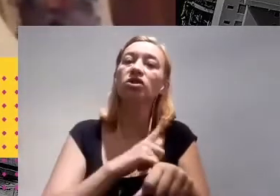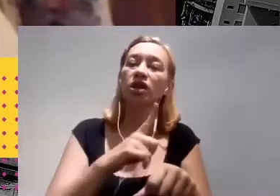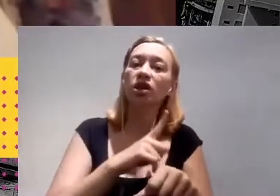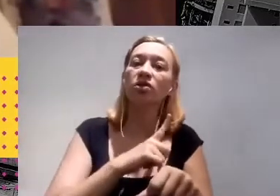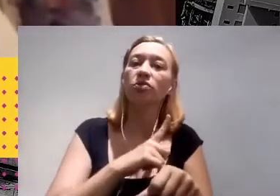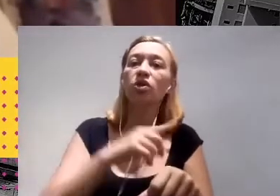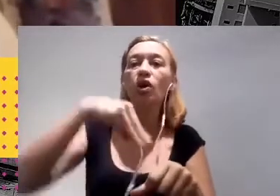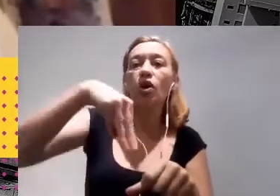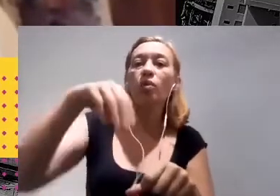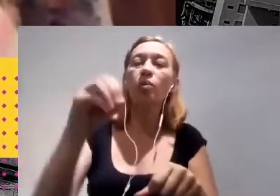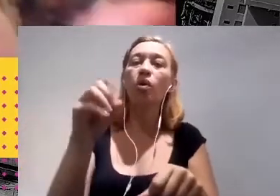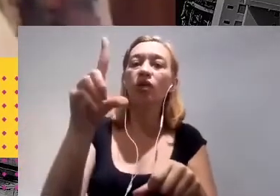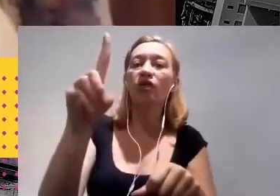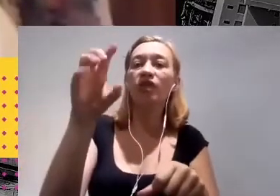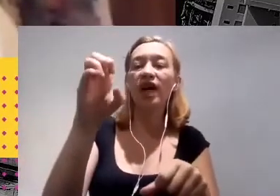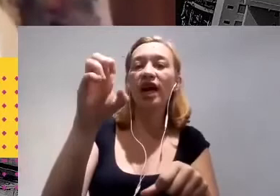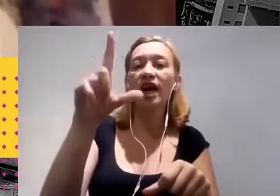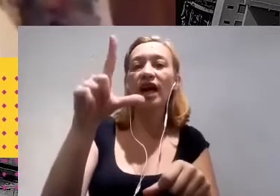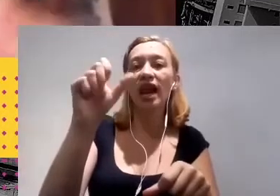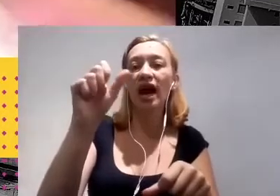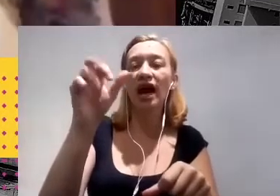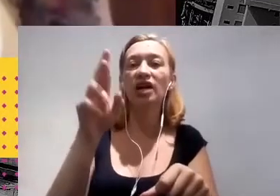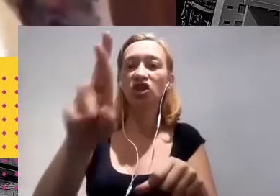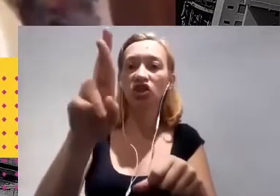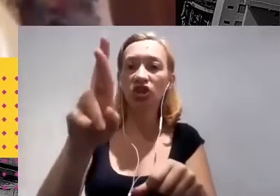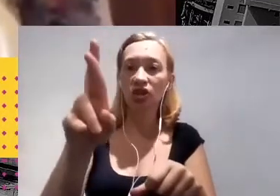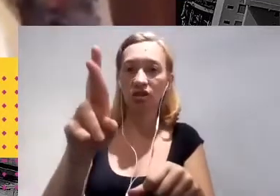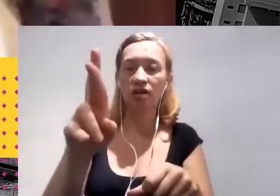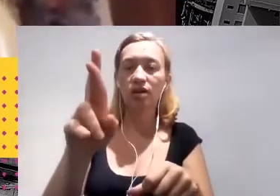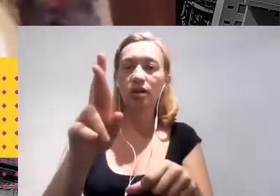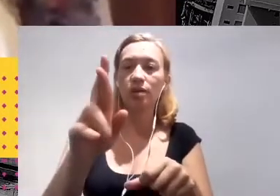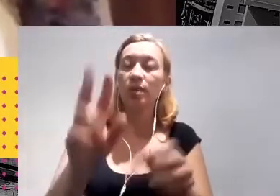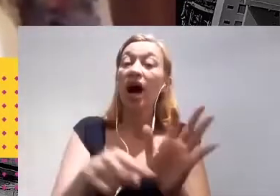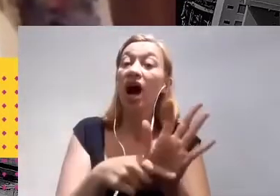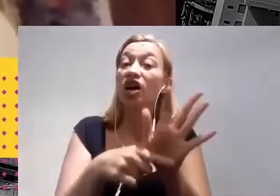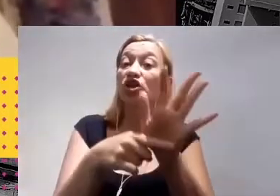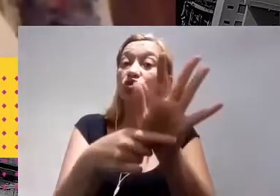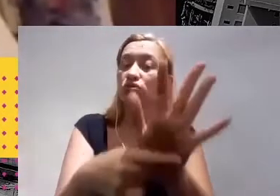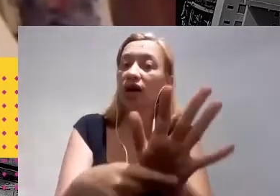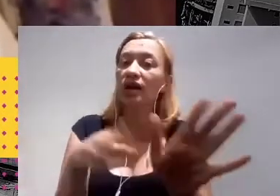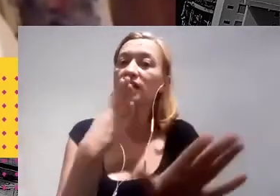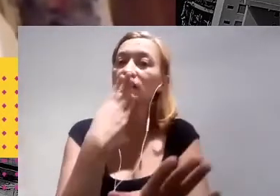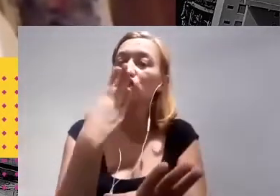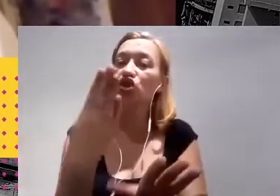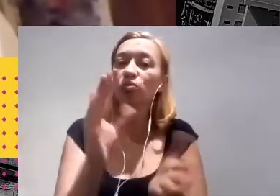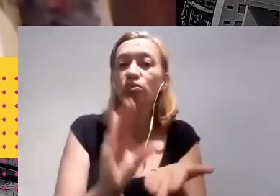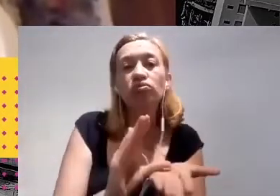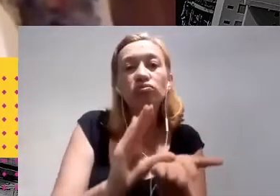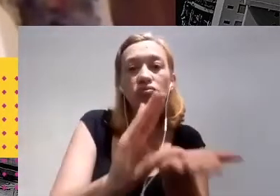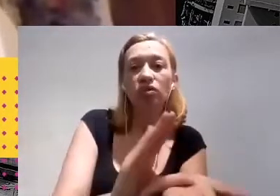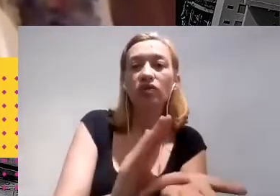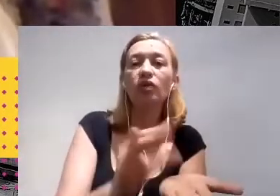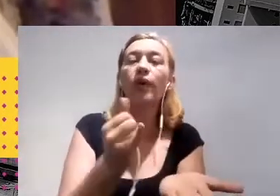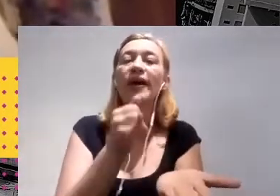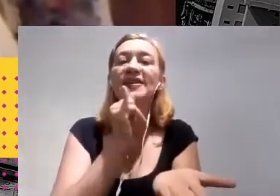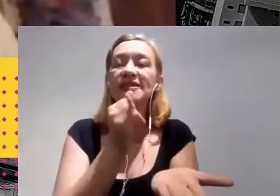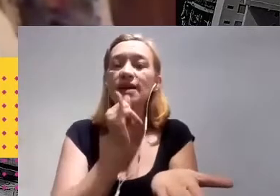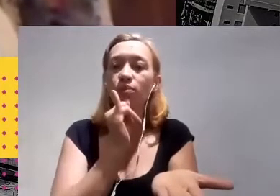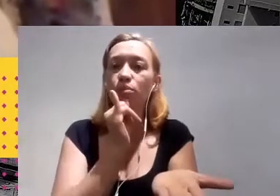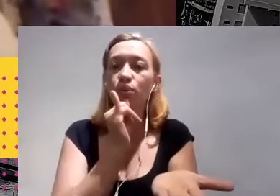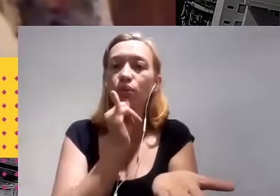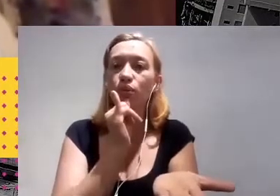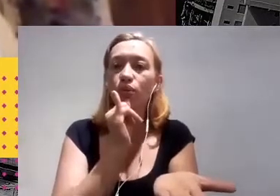que podem ajudar a quantificar, a estimar esses tipos de benefícios, como, por exemplo, ao